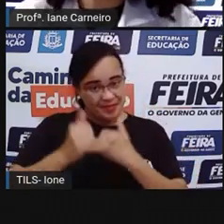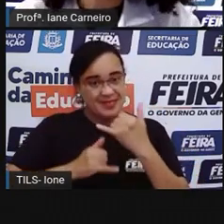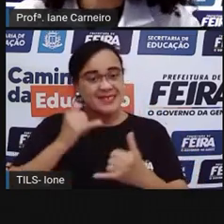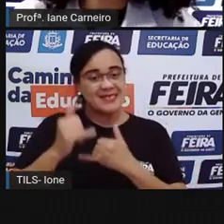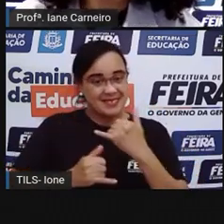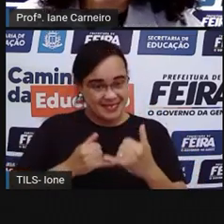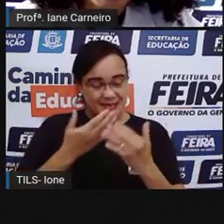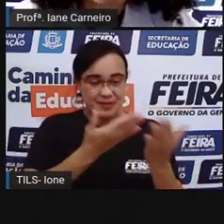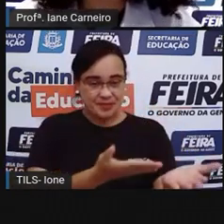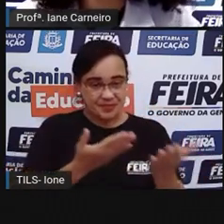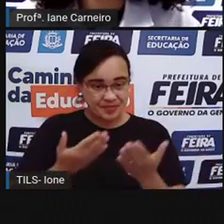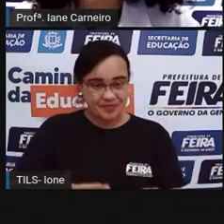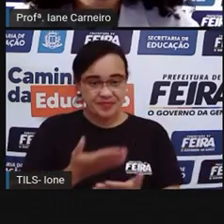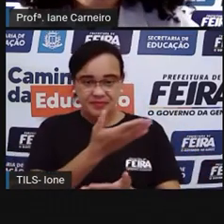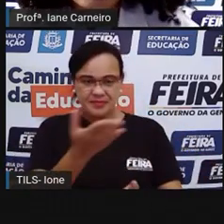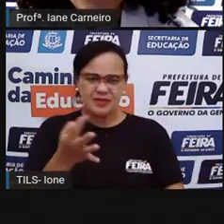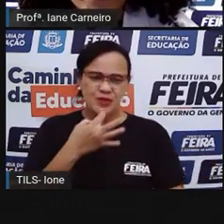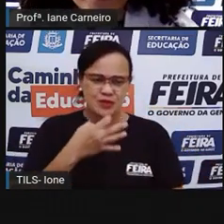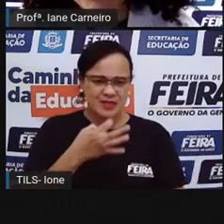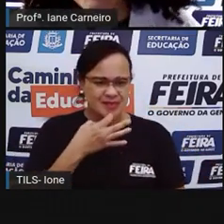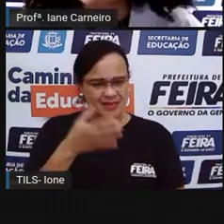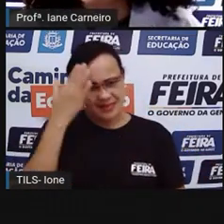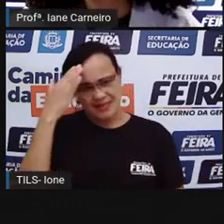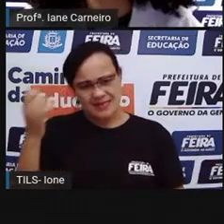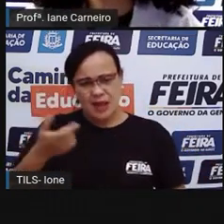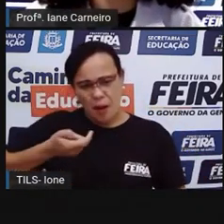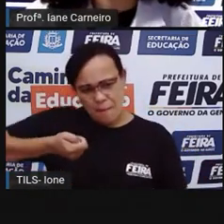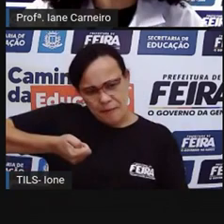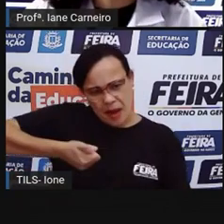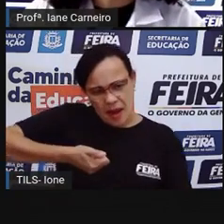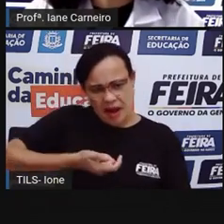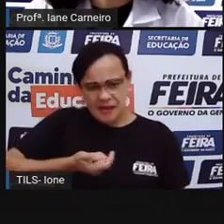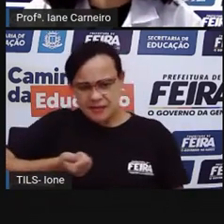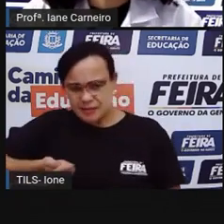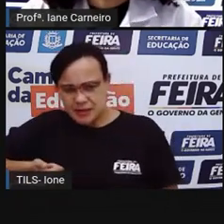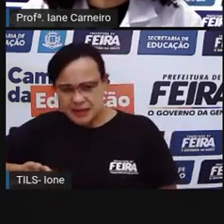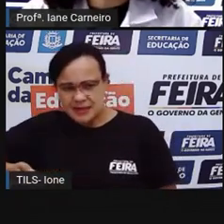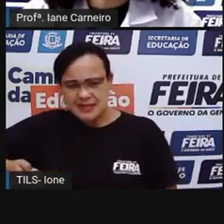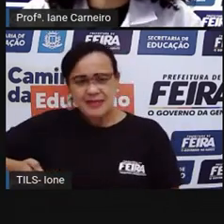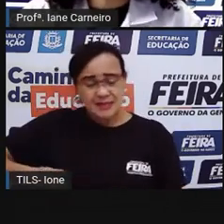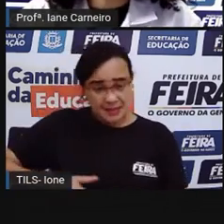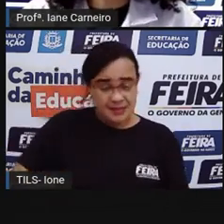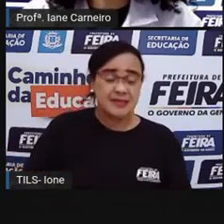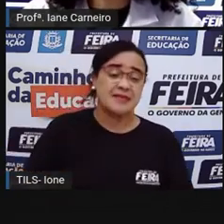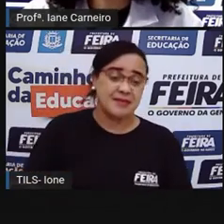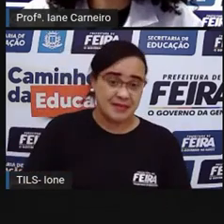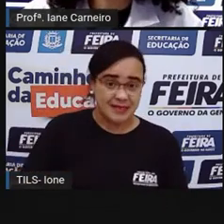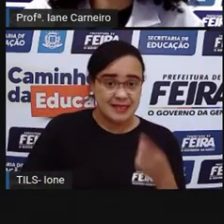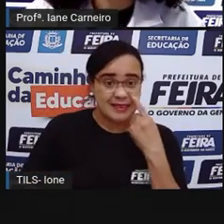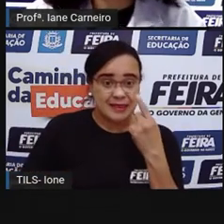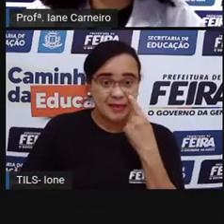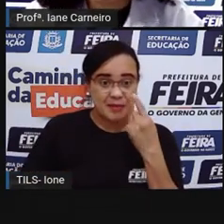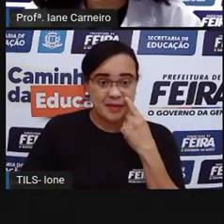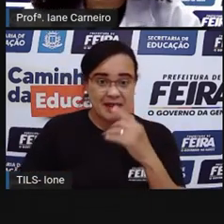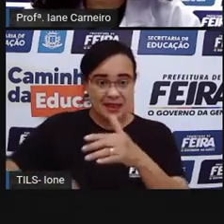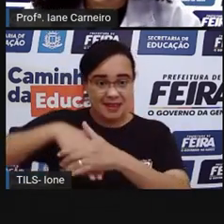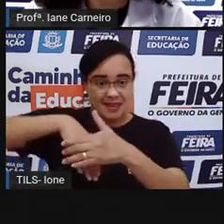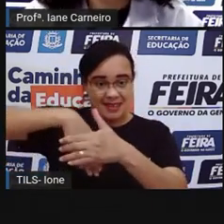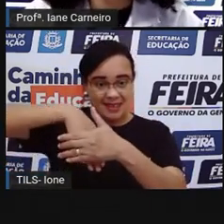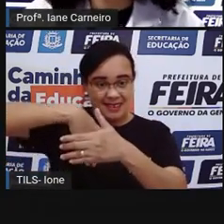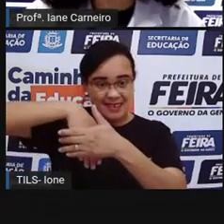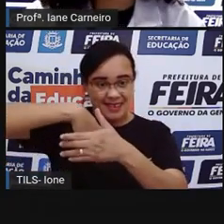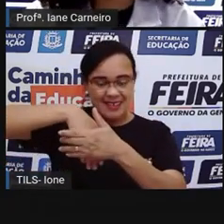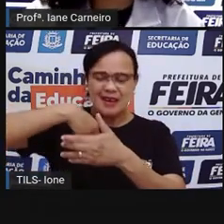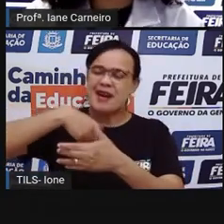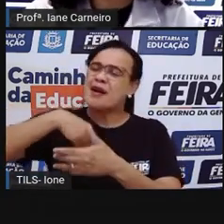vocês a conhecerem, a brincarem de bolinha de gude. A gente viu também o futebol, que